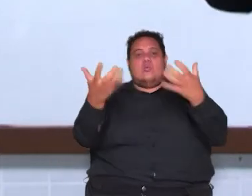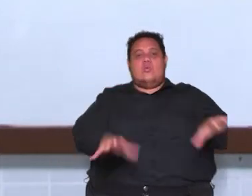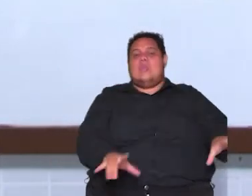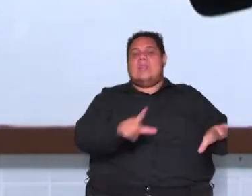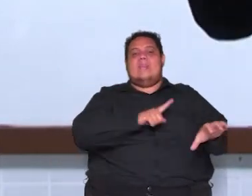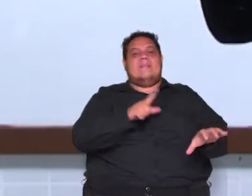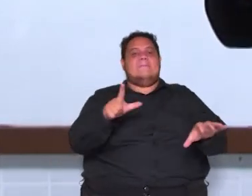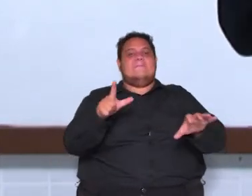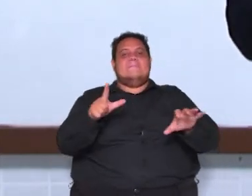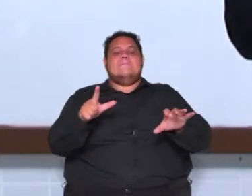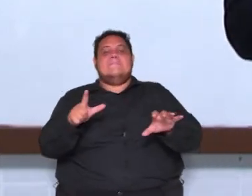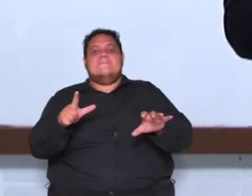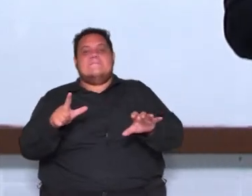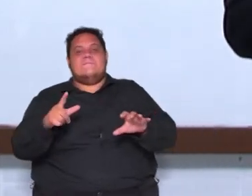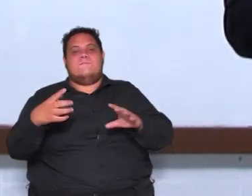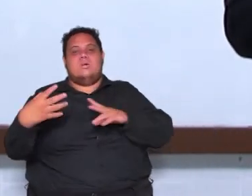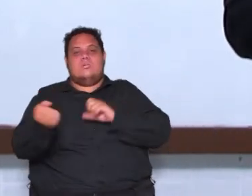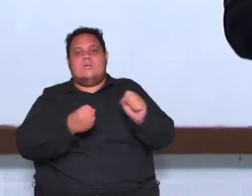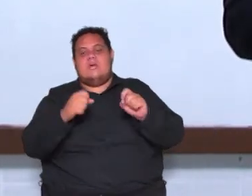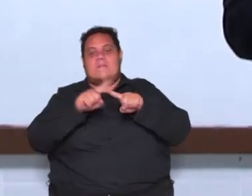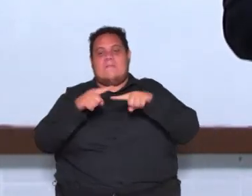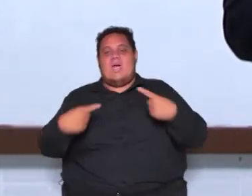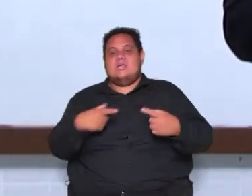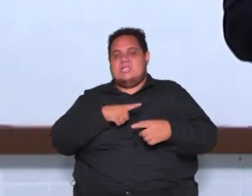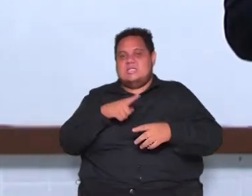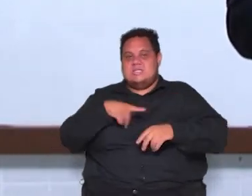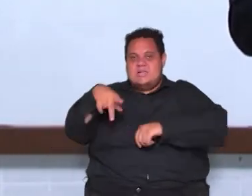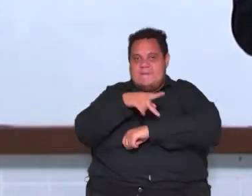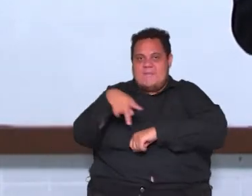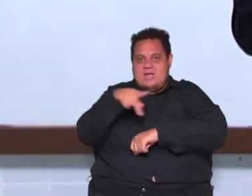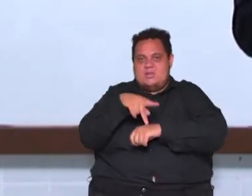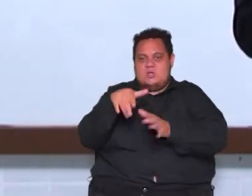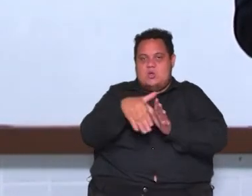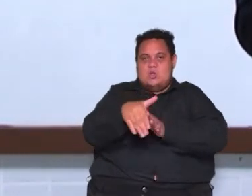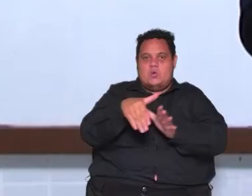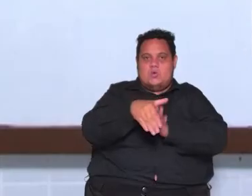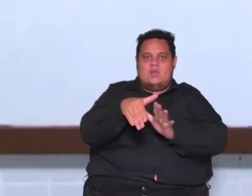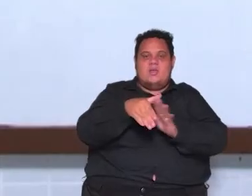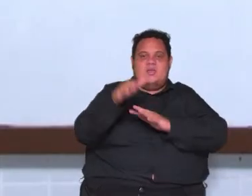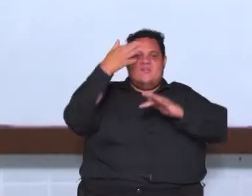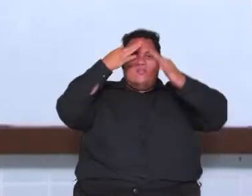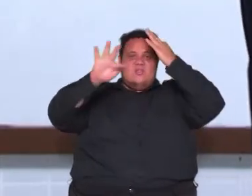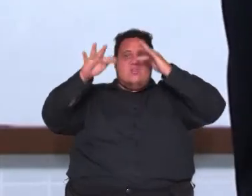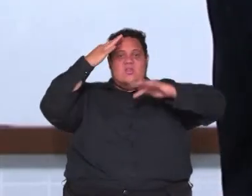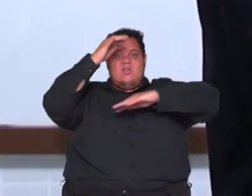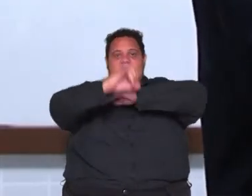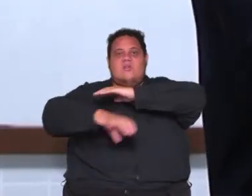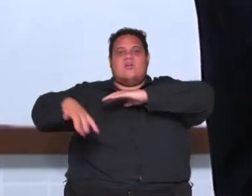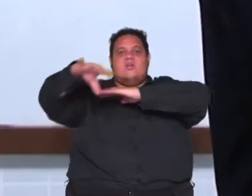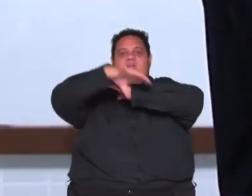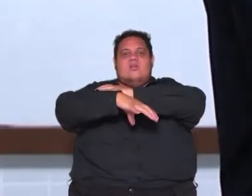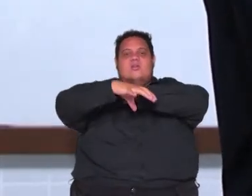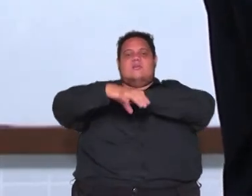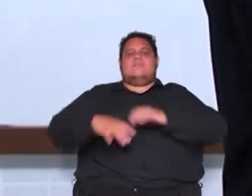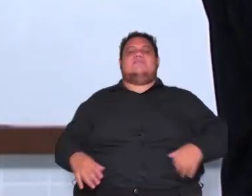poder mas faziam reforma em seus países orientado pelos filósofos iluministas beleza